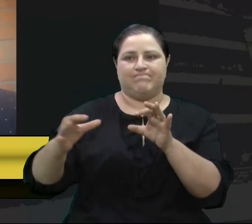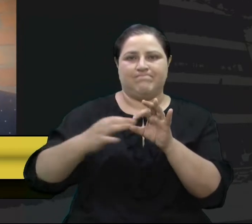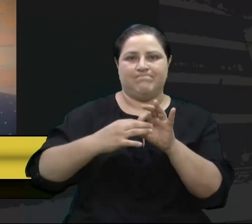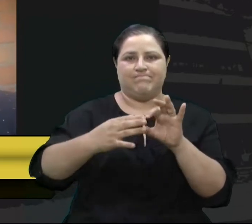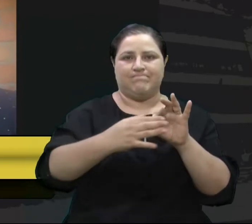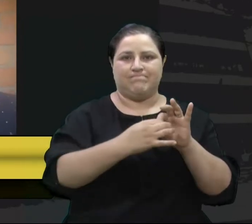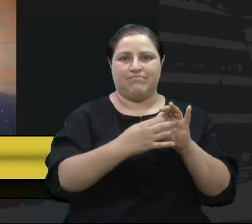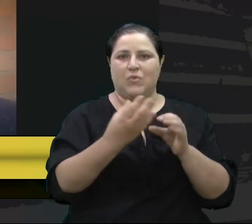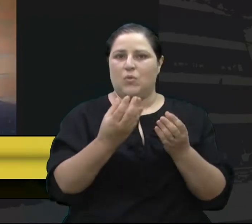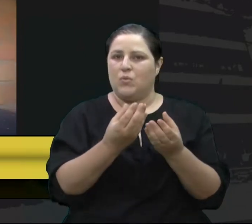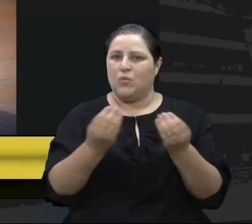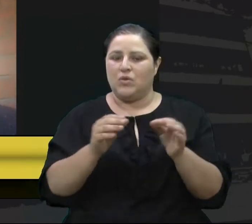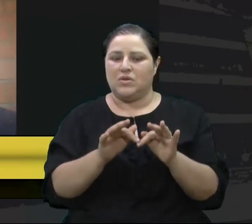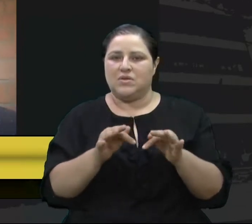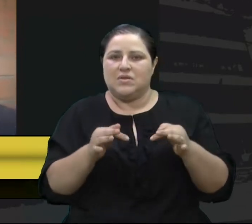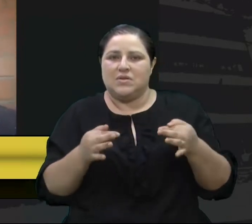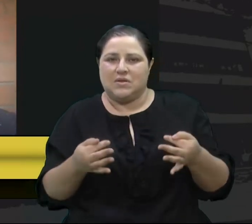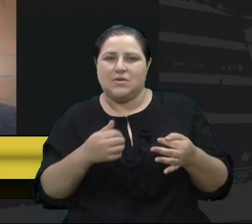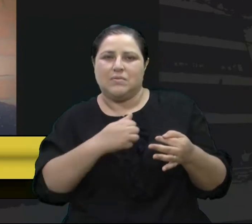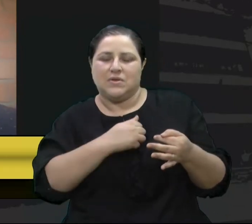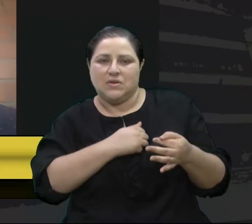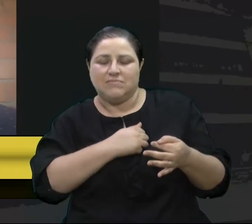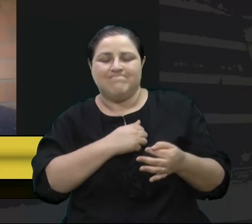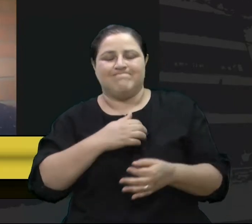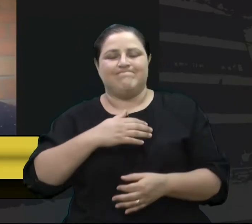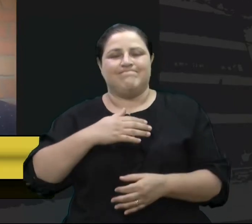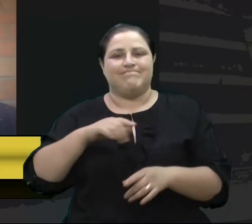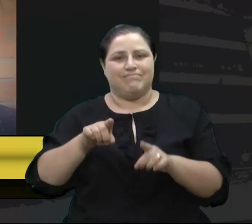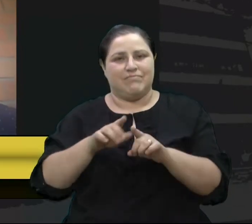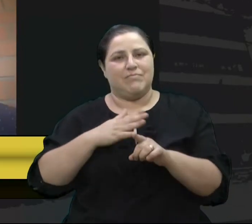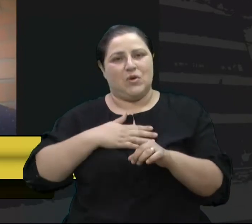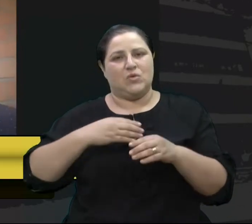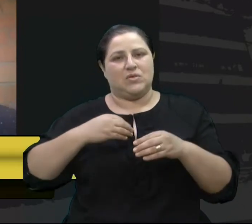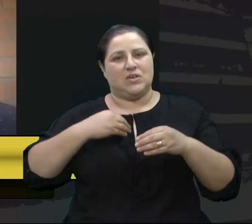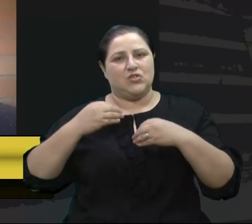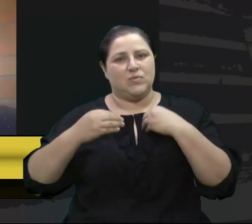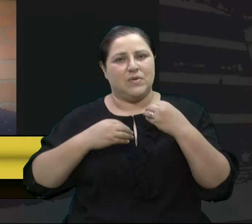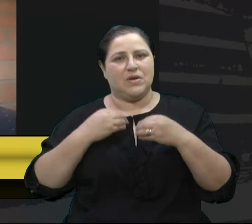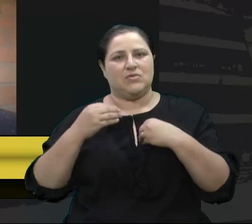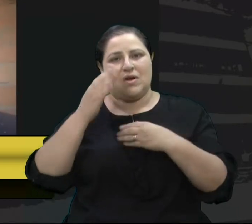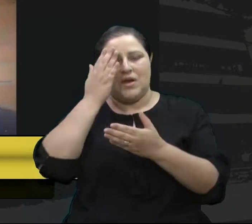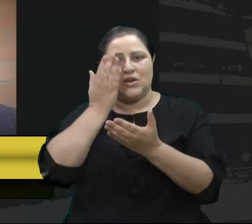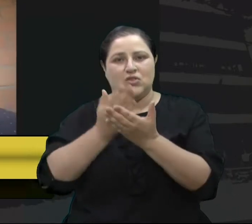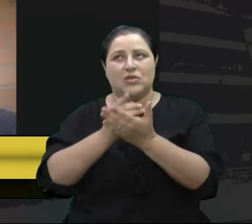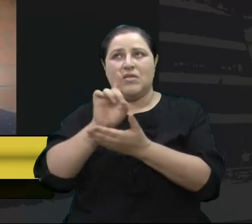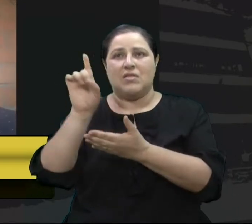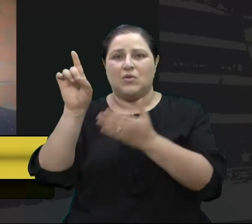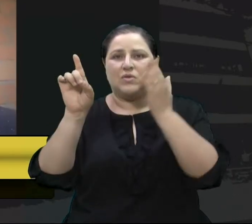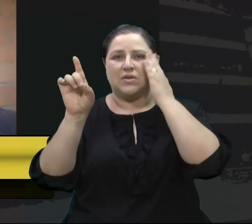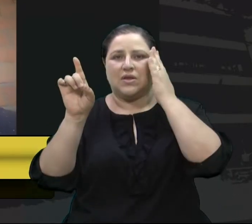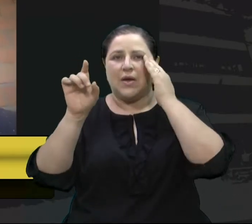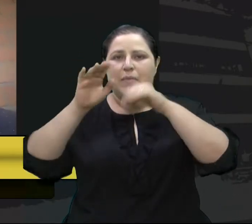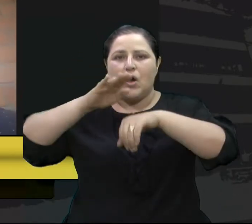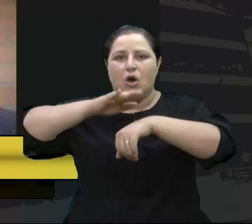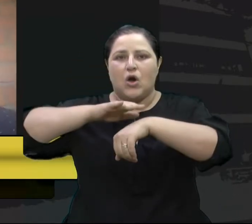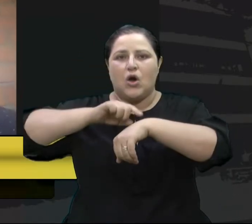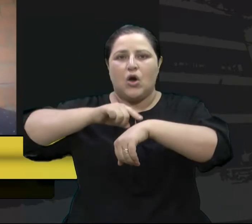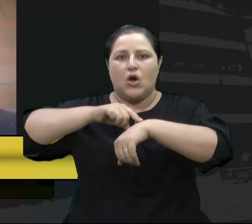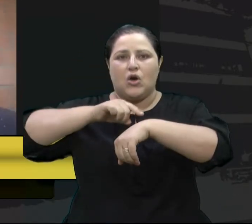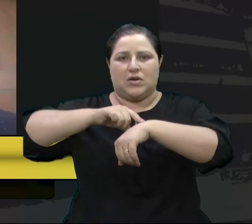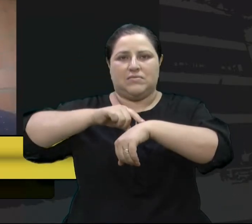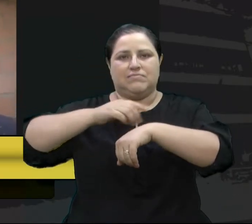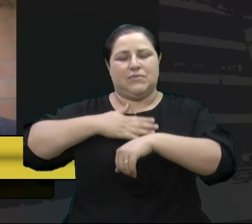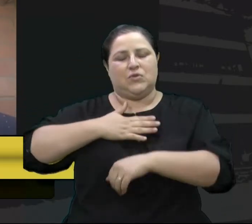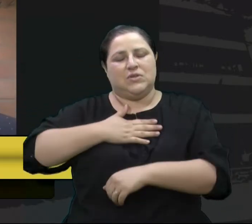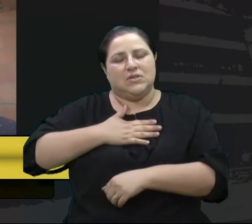simplicidade. Então, meus sentimentos, e vamos acreditar que Deus sabe a hora e meus